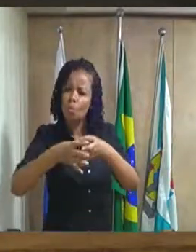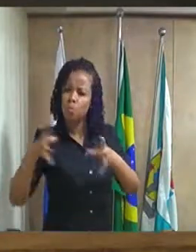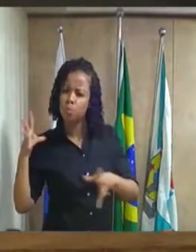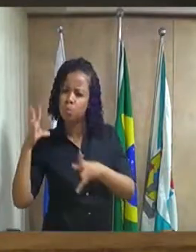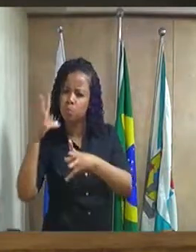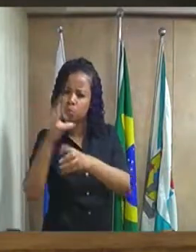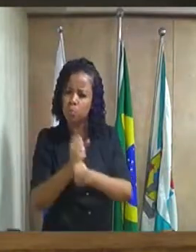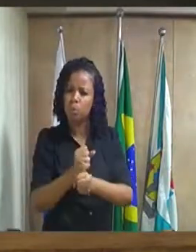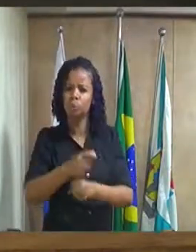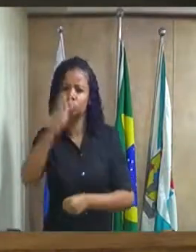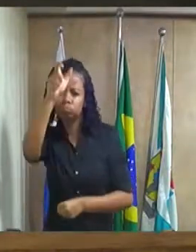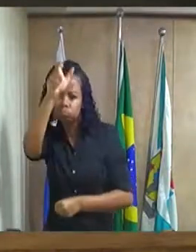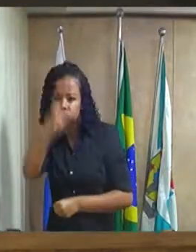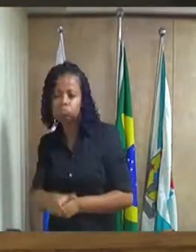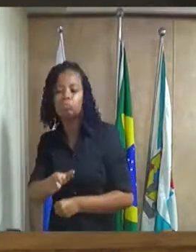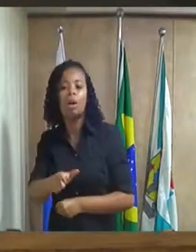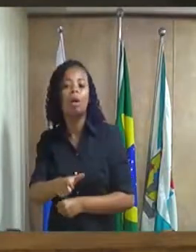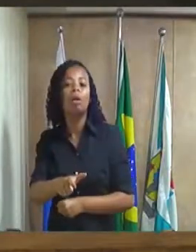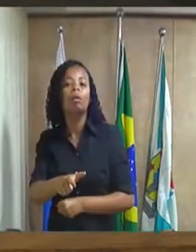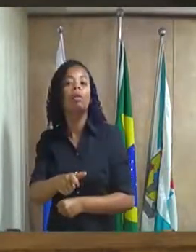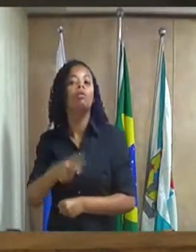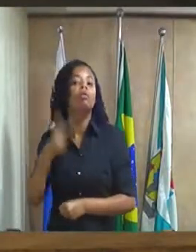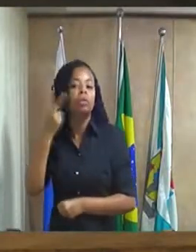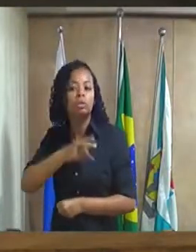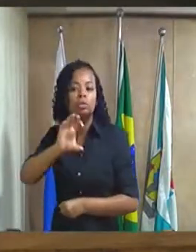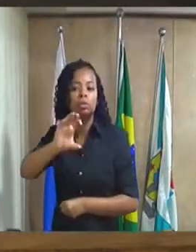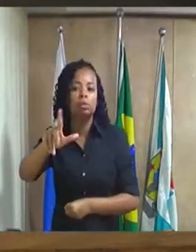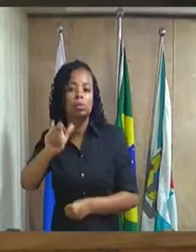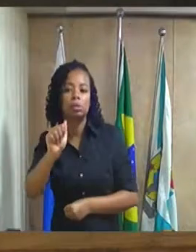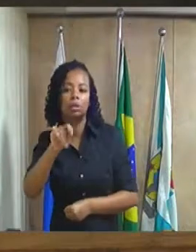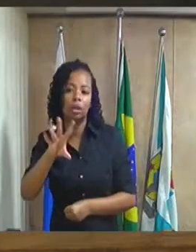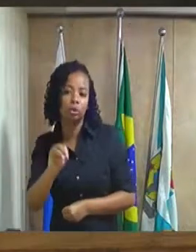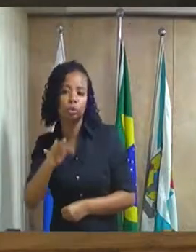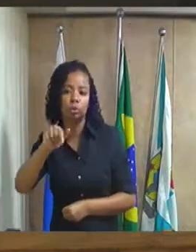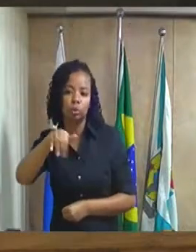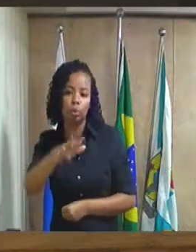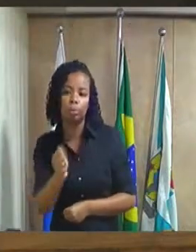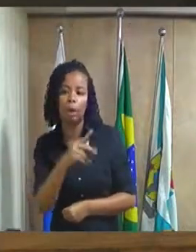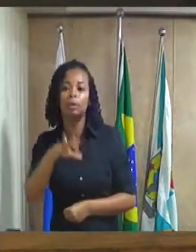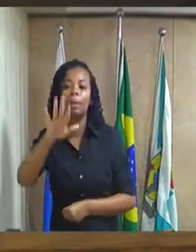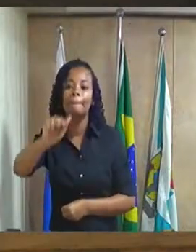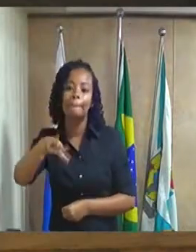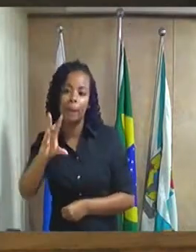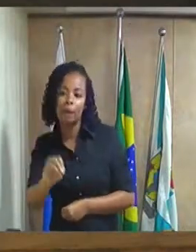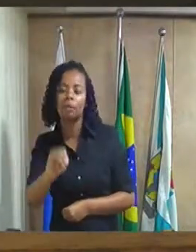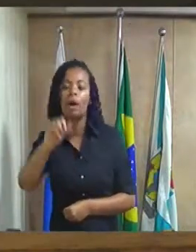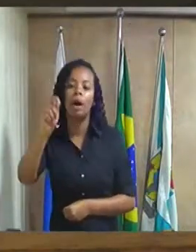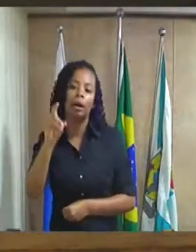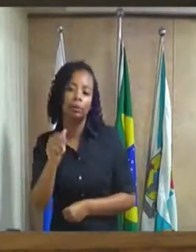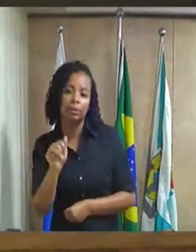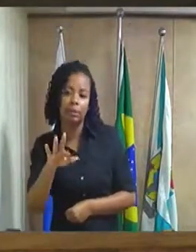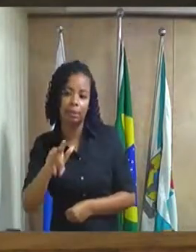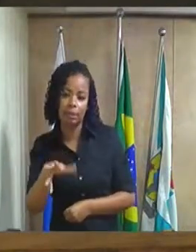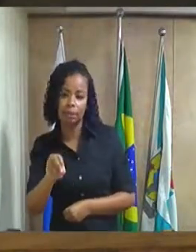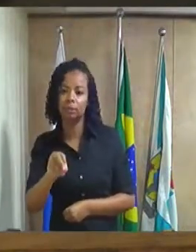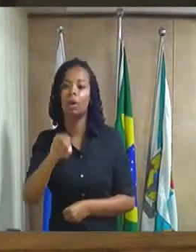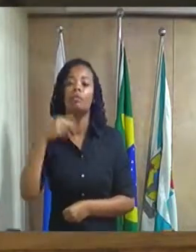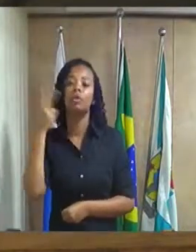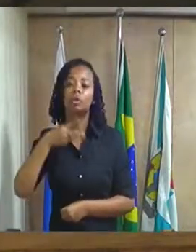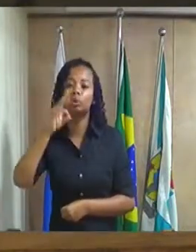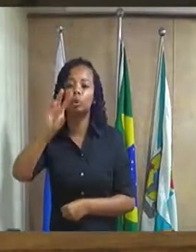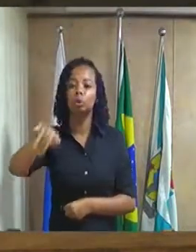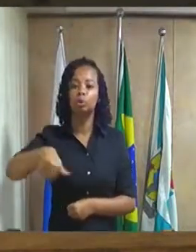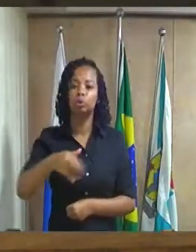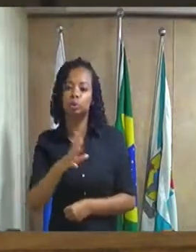vereador Cláudio Tomás vereador Marcos Tavares vereador Adriano vereador Júnior Reis